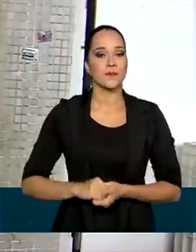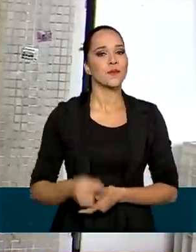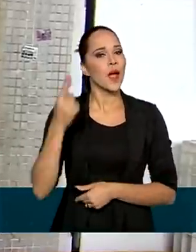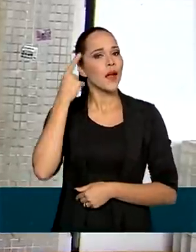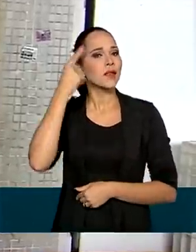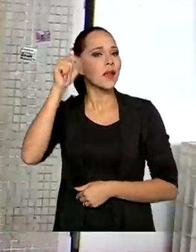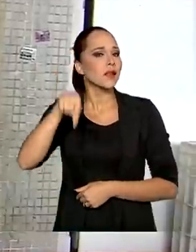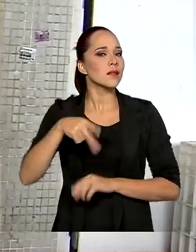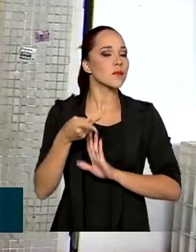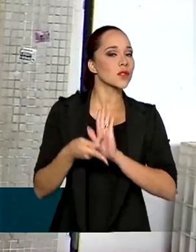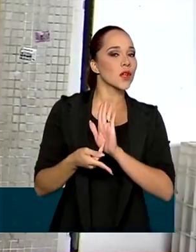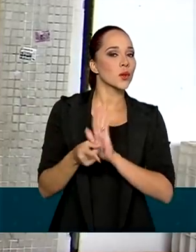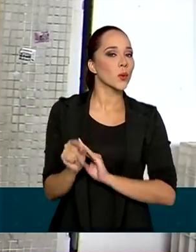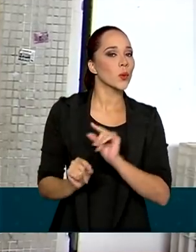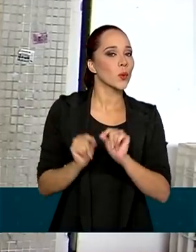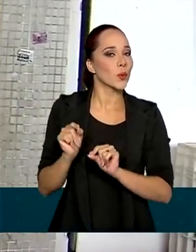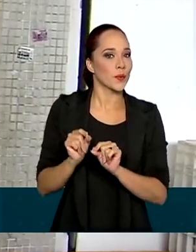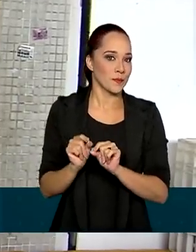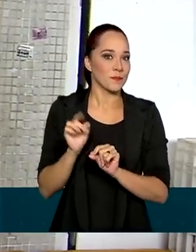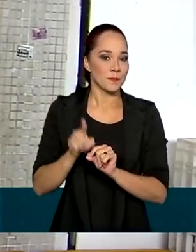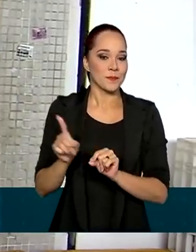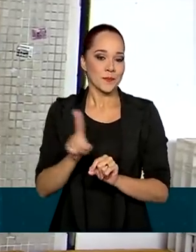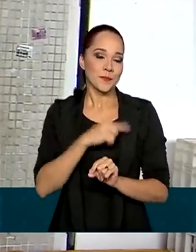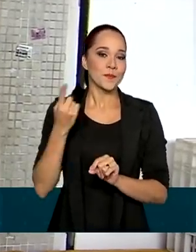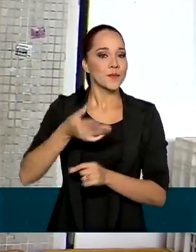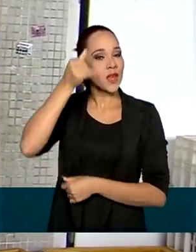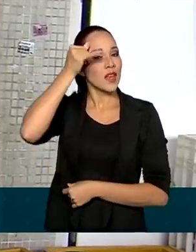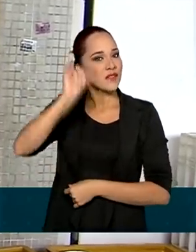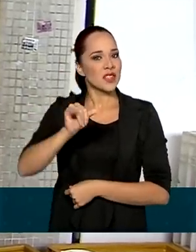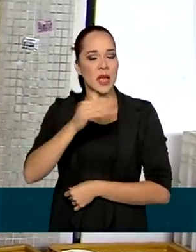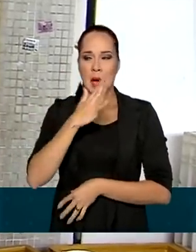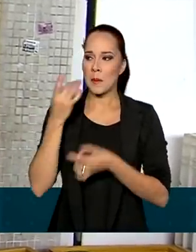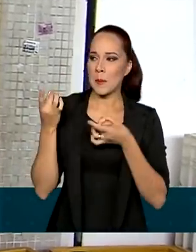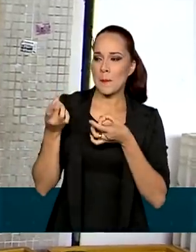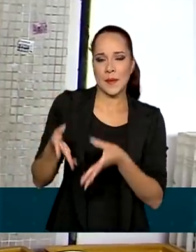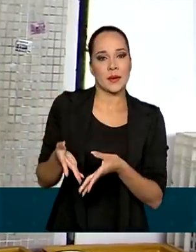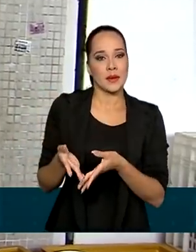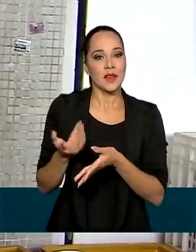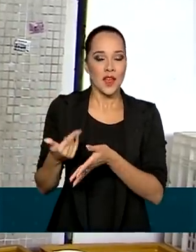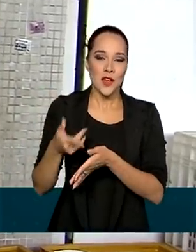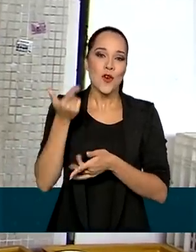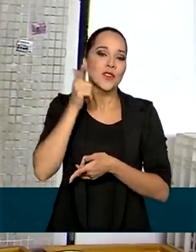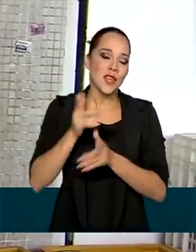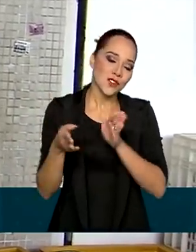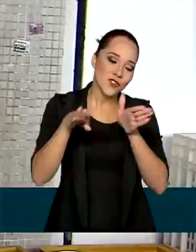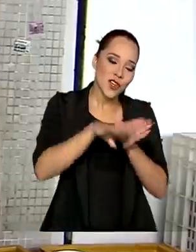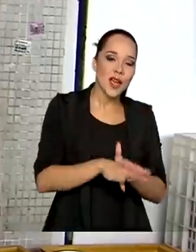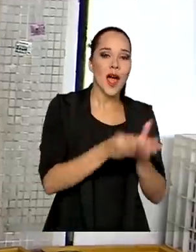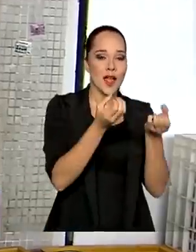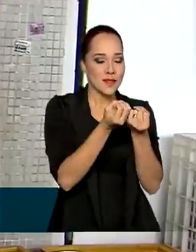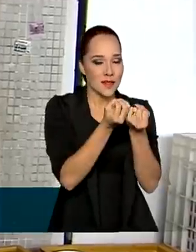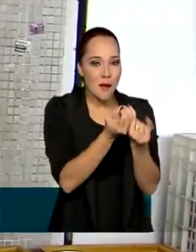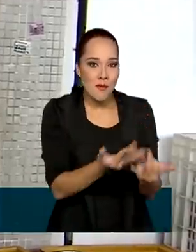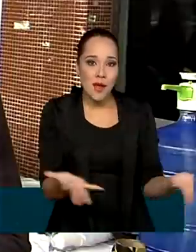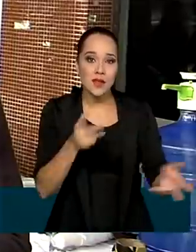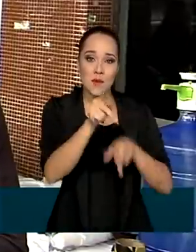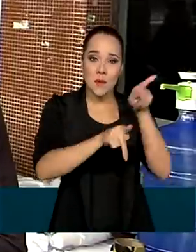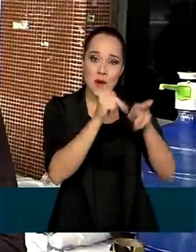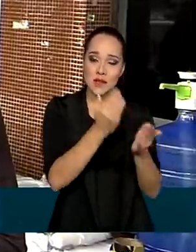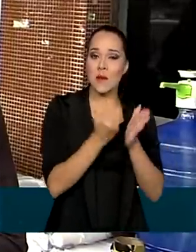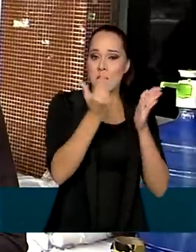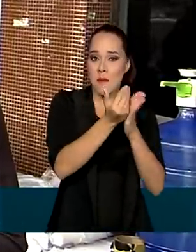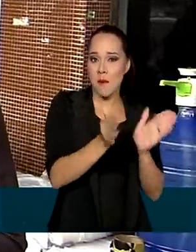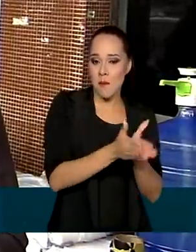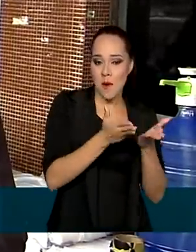ideia desse projeto é a gente evitar o desperdício e fazer chegar à mesa dessa população mais carente.